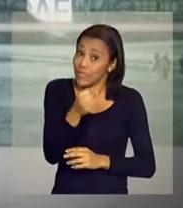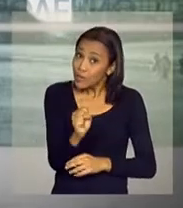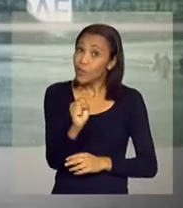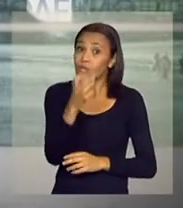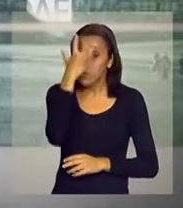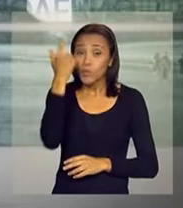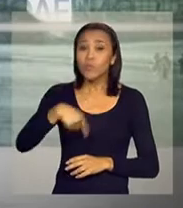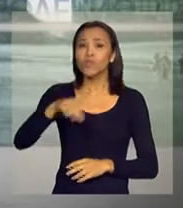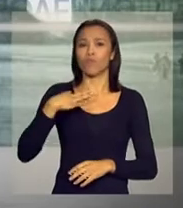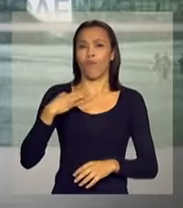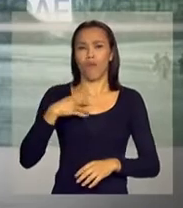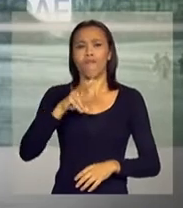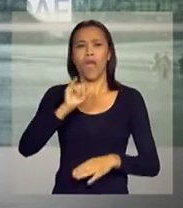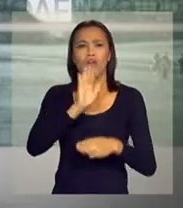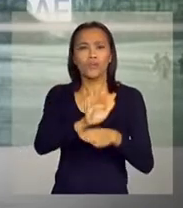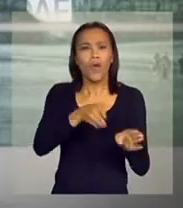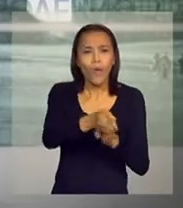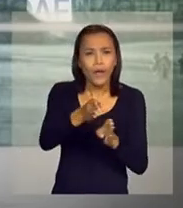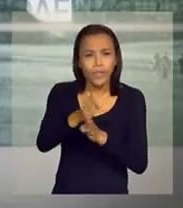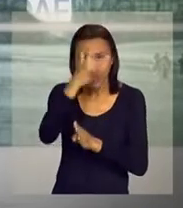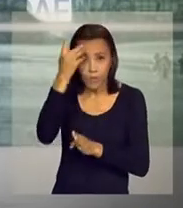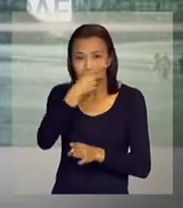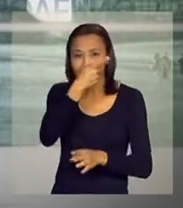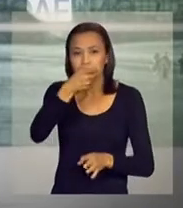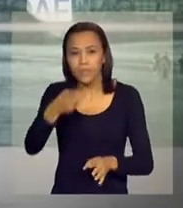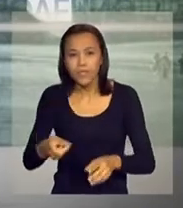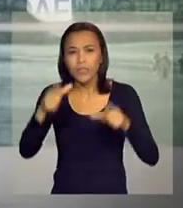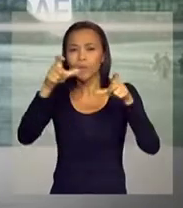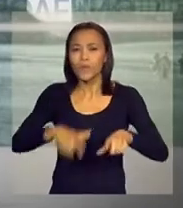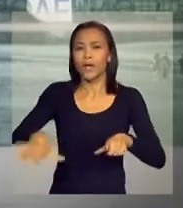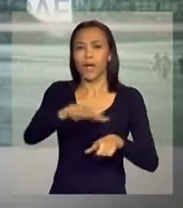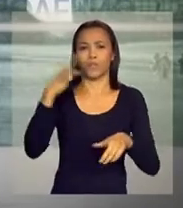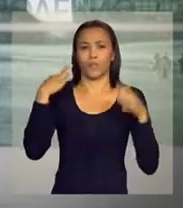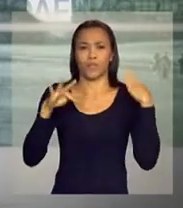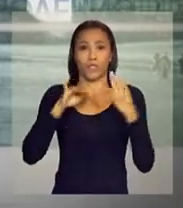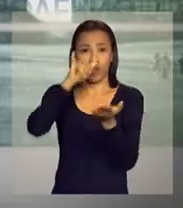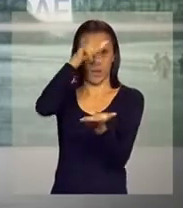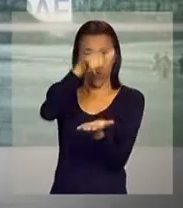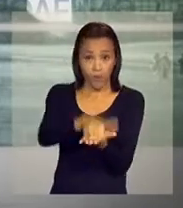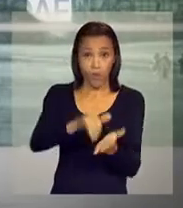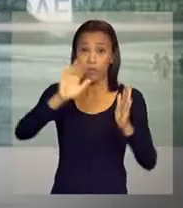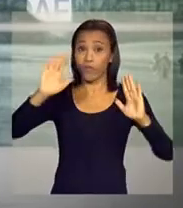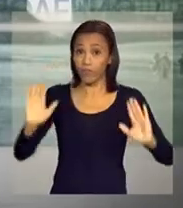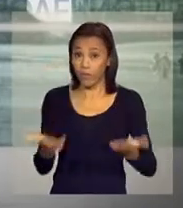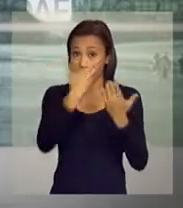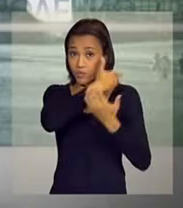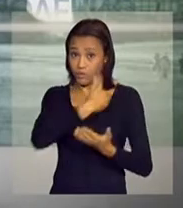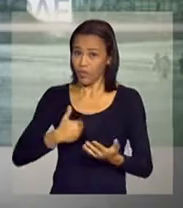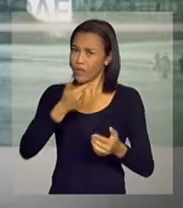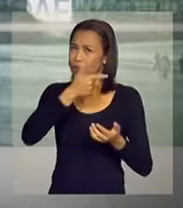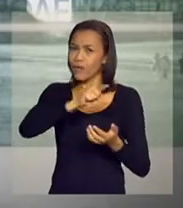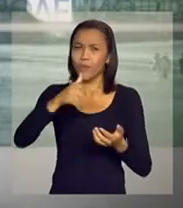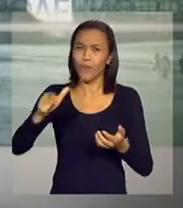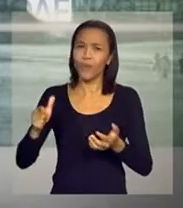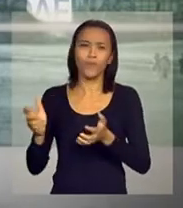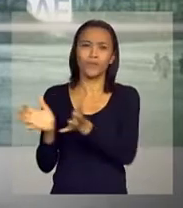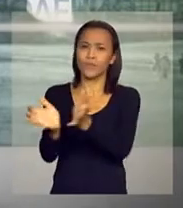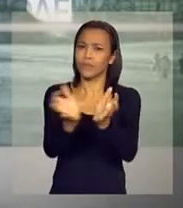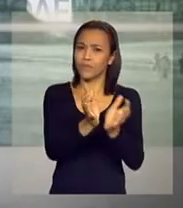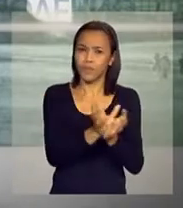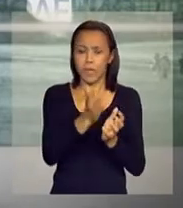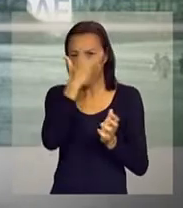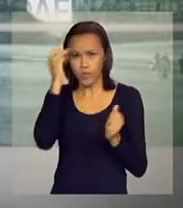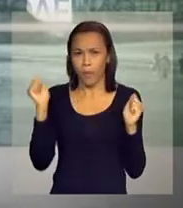voluntários vão ajudar a orientar os visitantes em pontos turísticos, aeroportos, festas públicas e outras áreas de grande